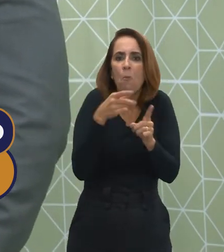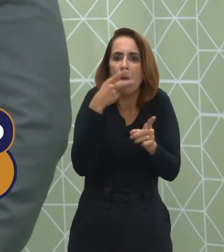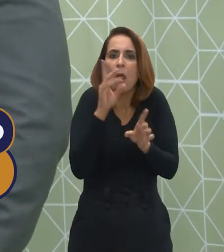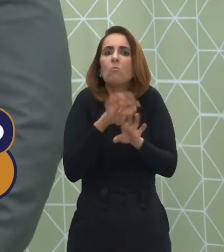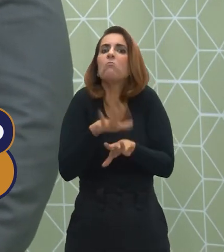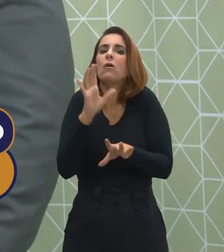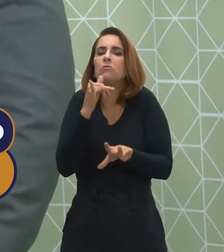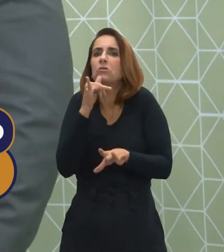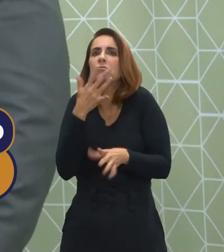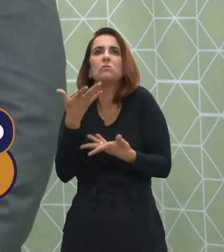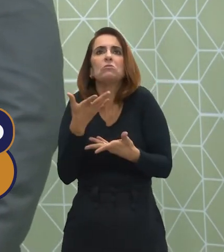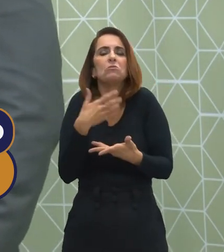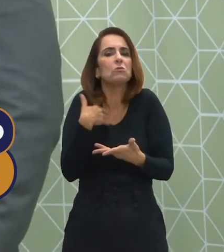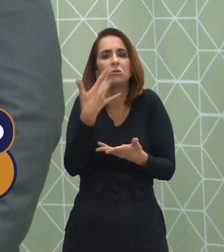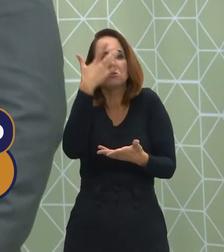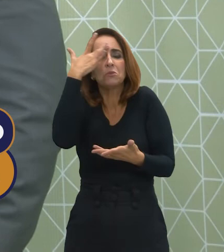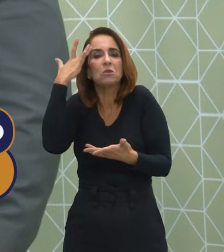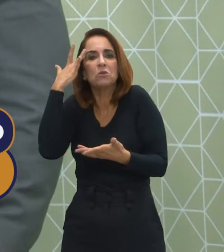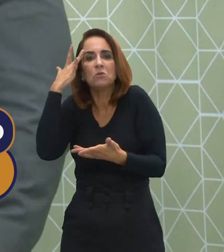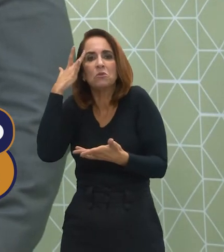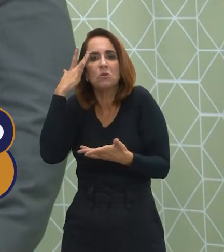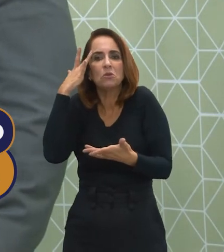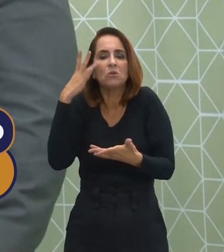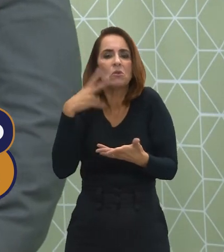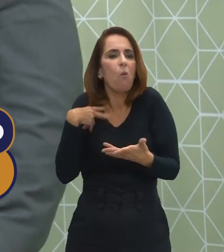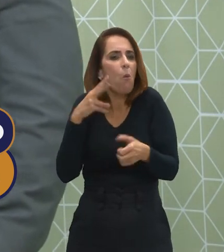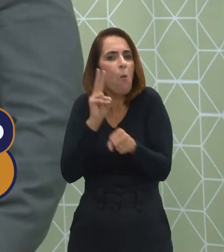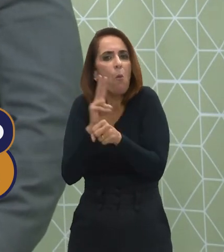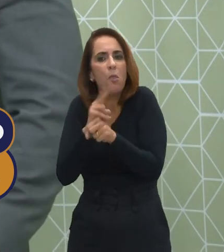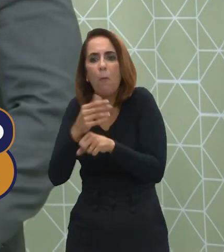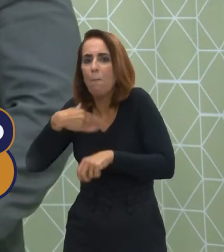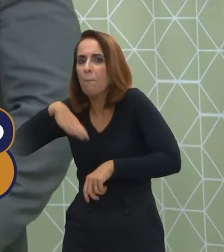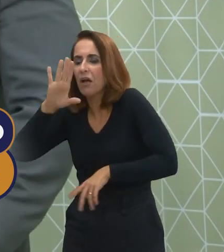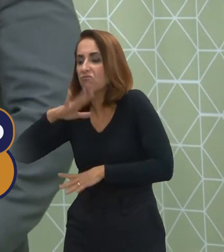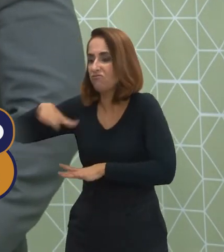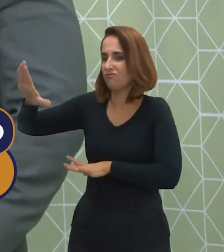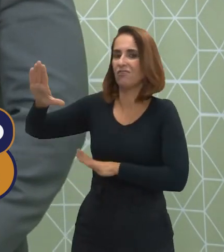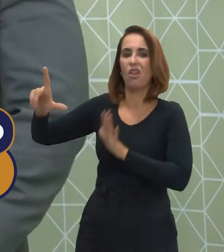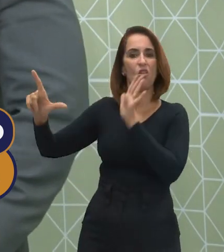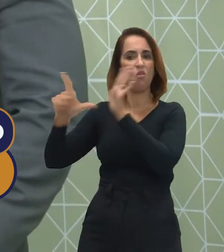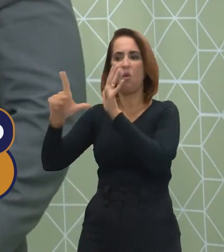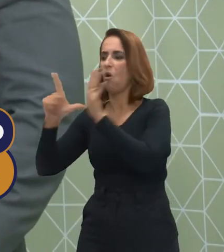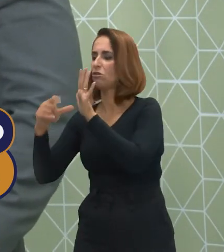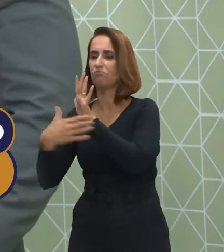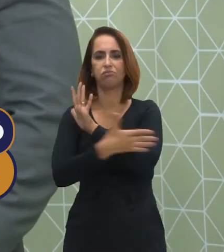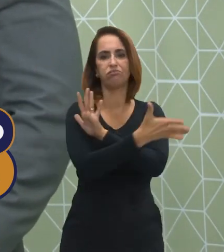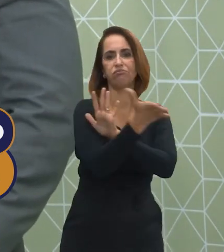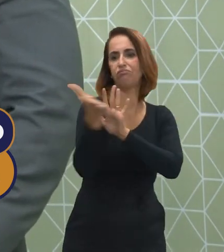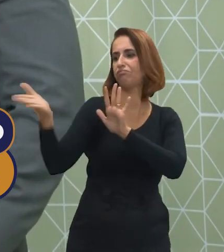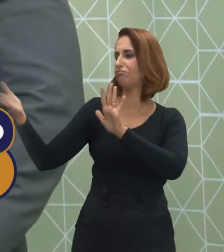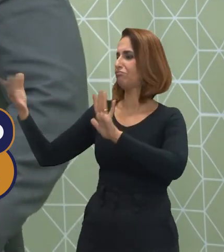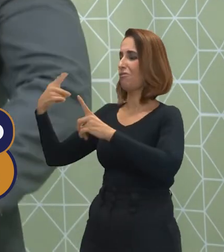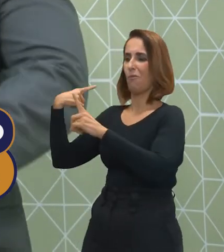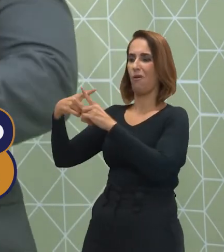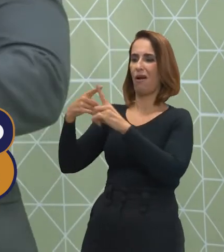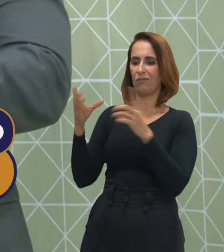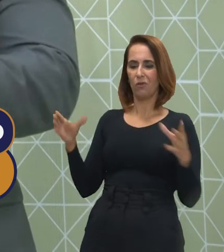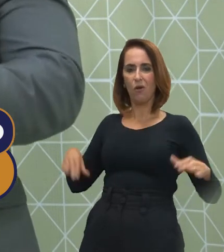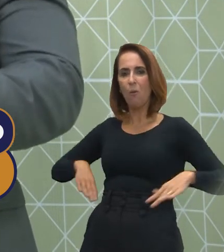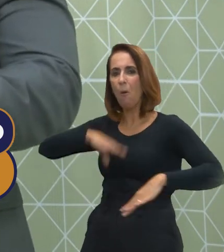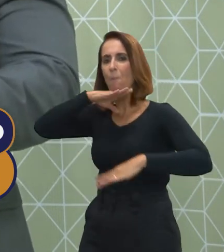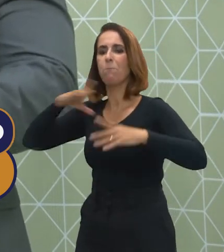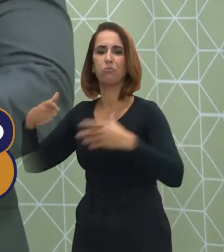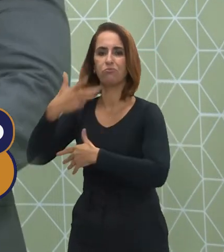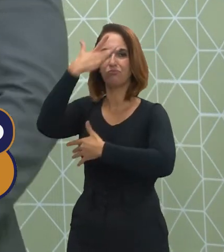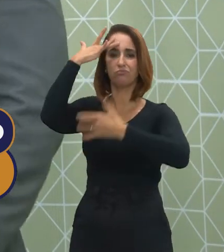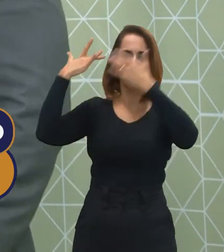falado, mas, por exemplo, hoje as pessoas evitam muito mais de frequentar os grandes centros de consumo por causa da aglomeração